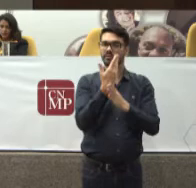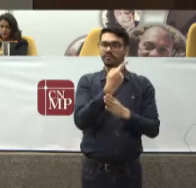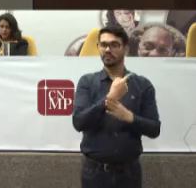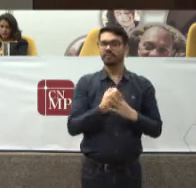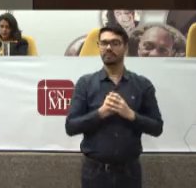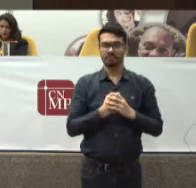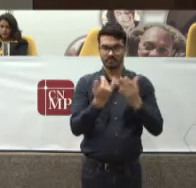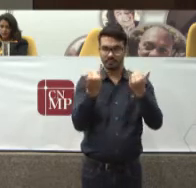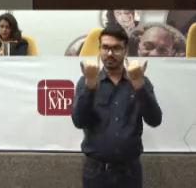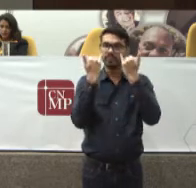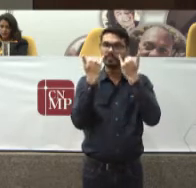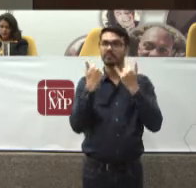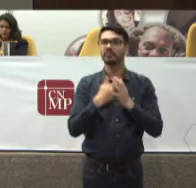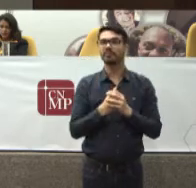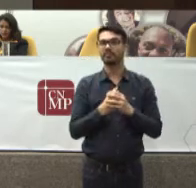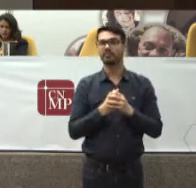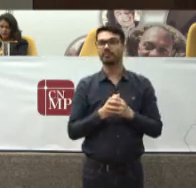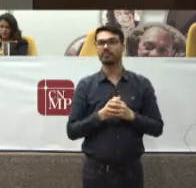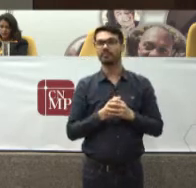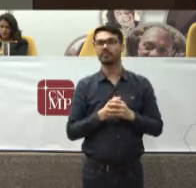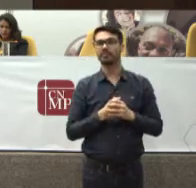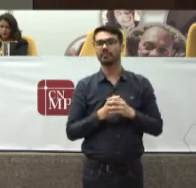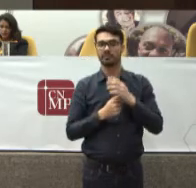Informação Qualificada